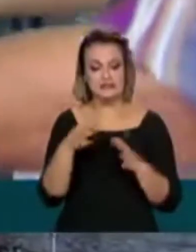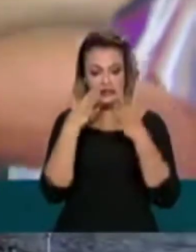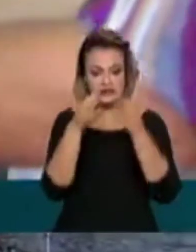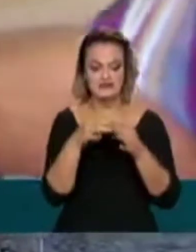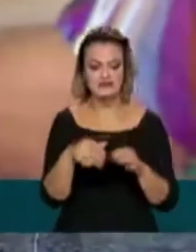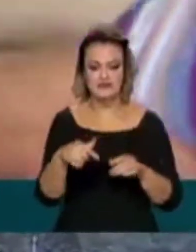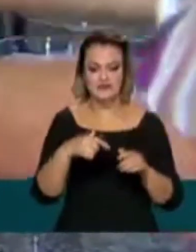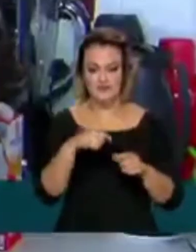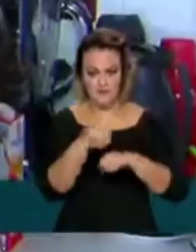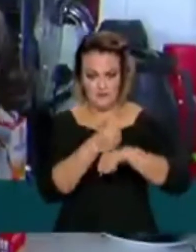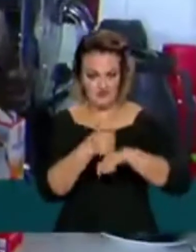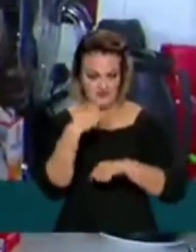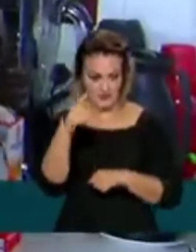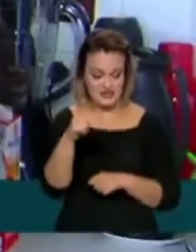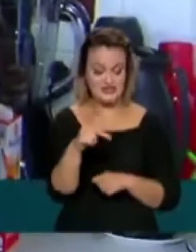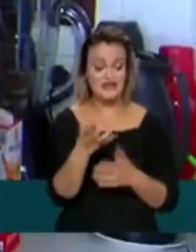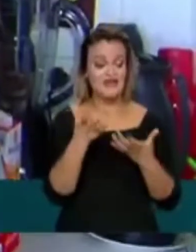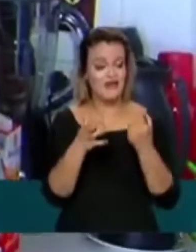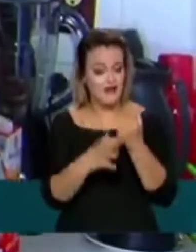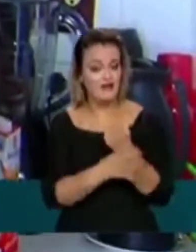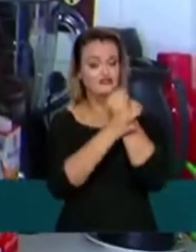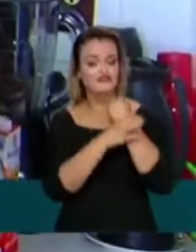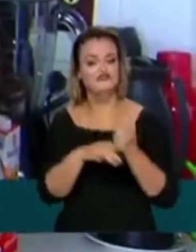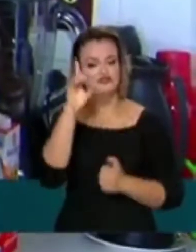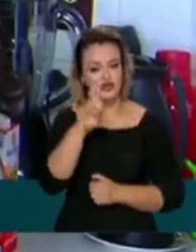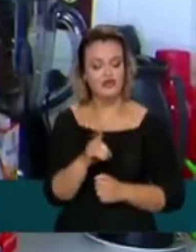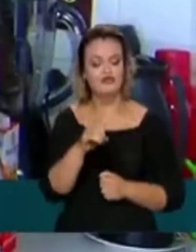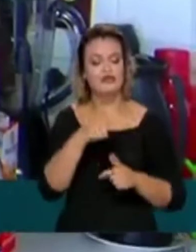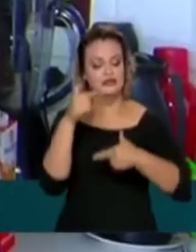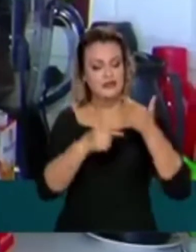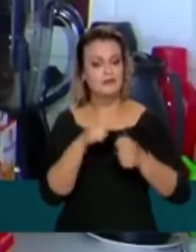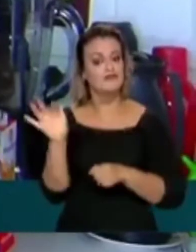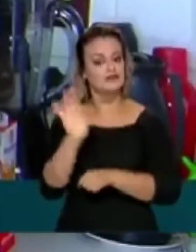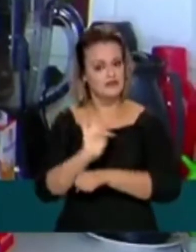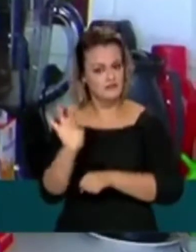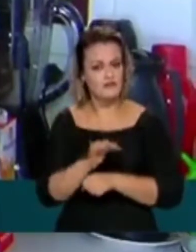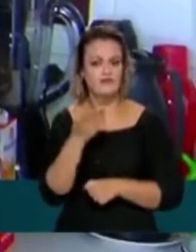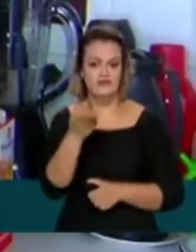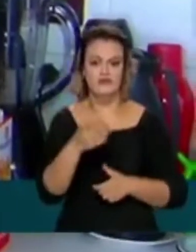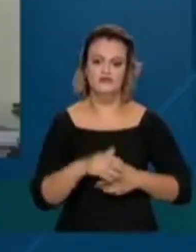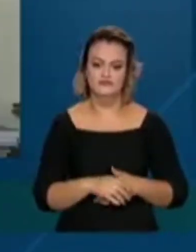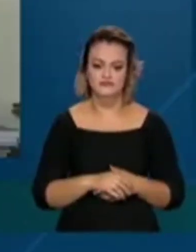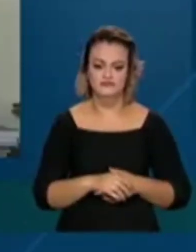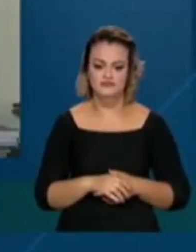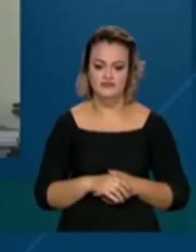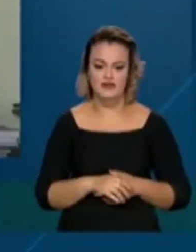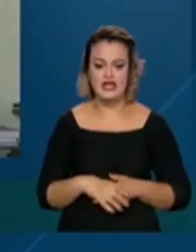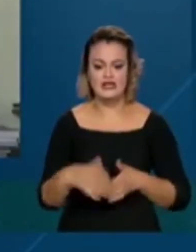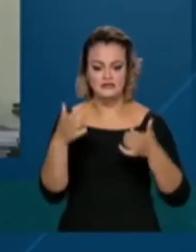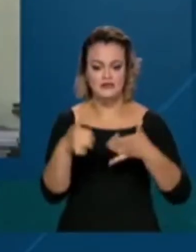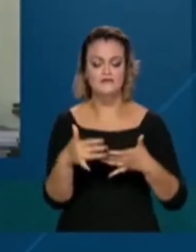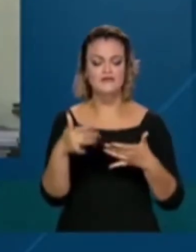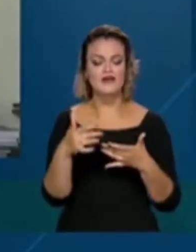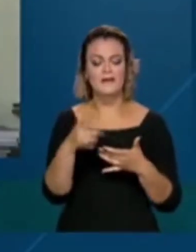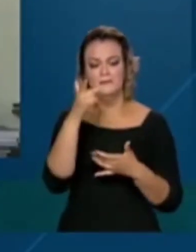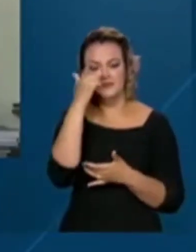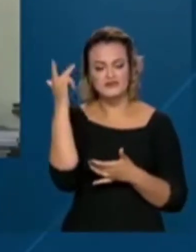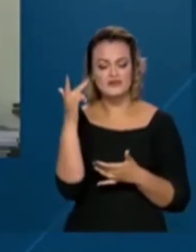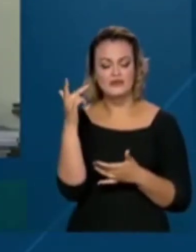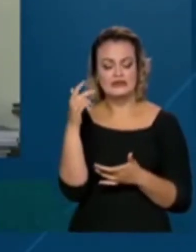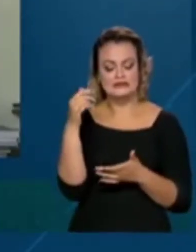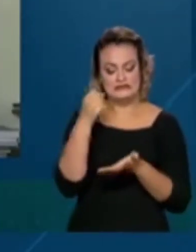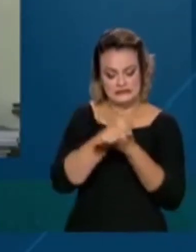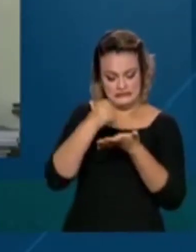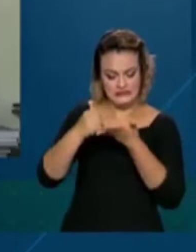garantir os direitos, principalmente a formalização desses profissionais. Um trabalhador que tem a